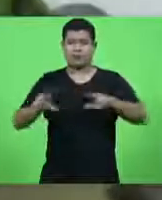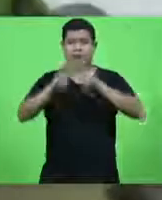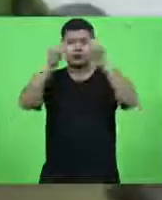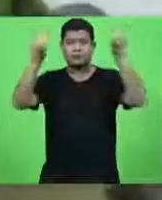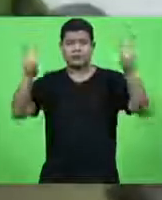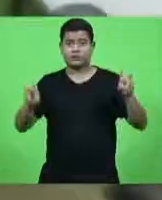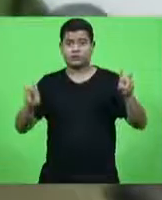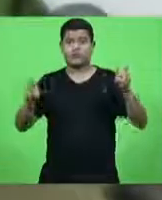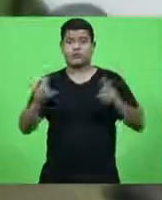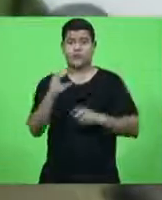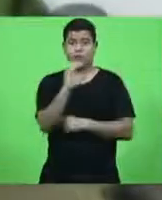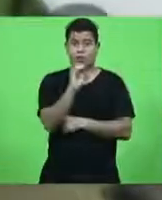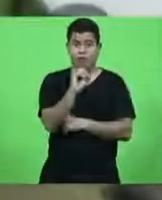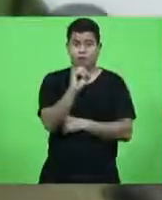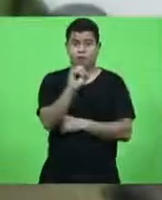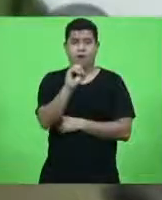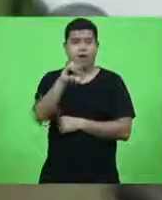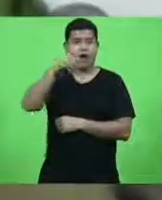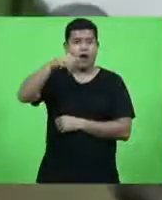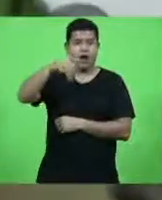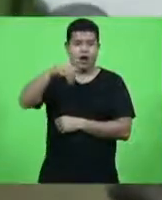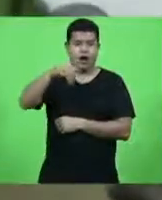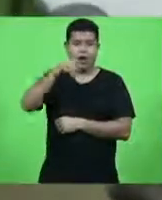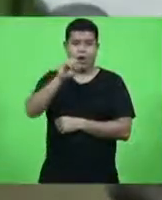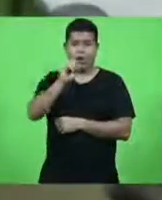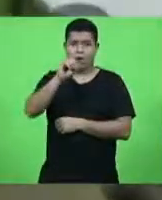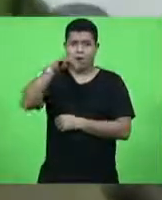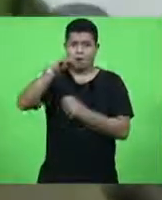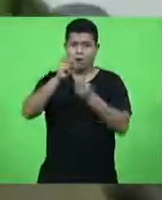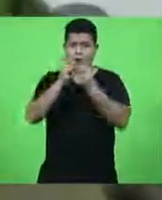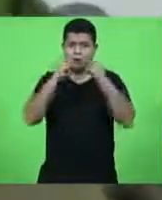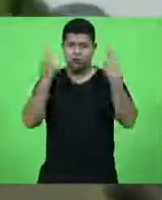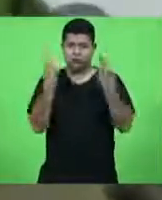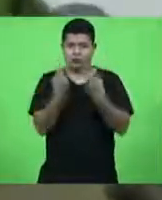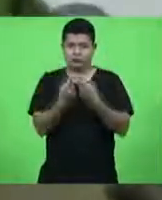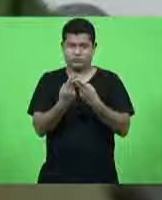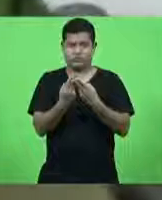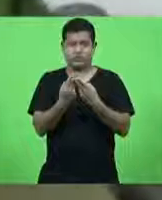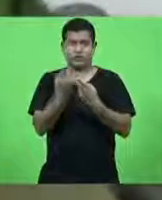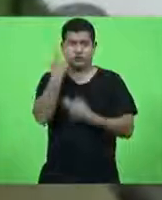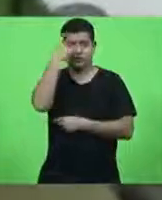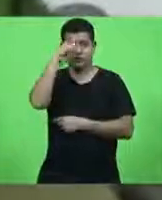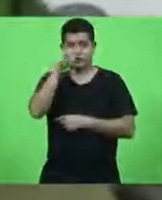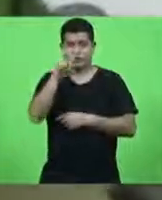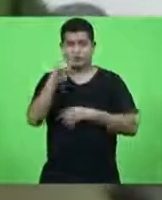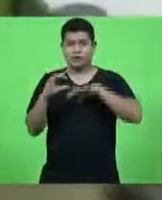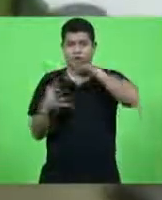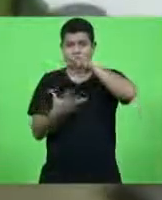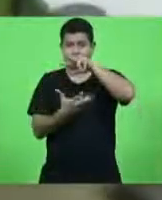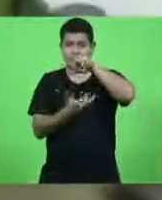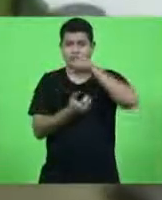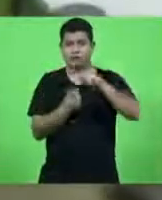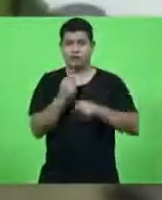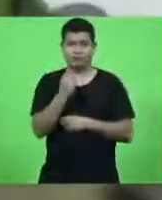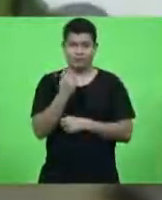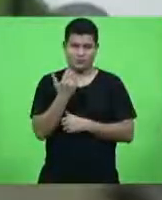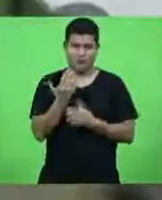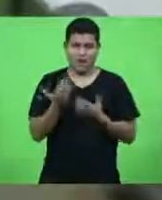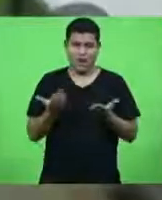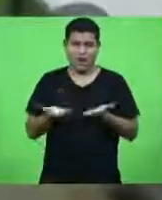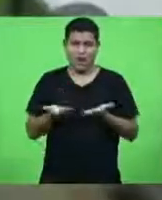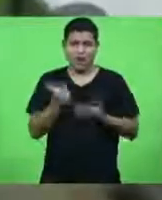pela Organização das Nações Unidas, a ONU, para o Dia Internacional da Mulher em 2021, foi